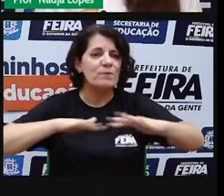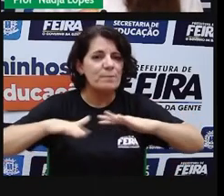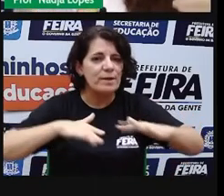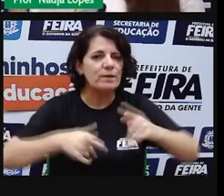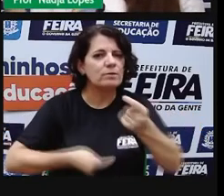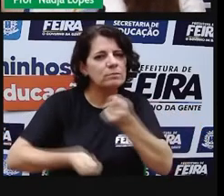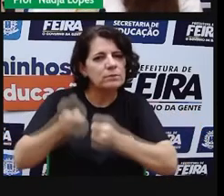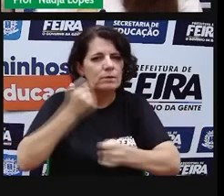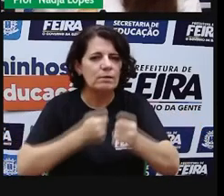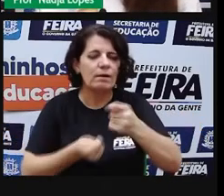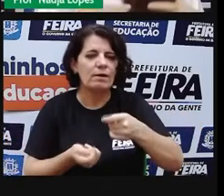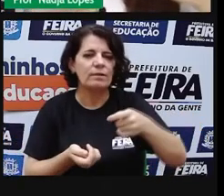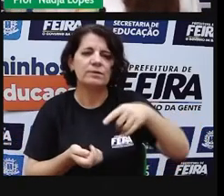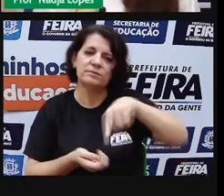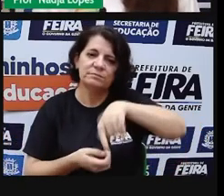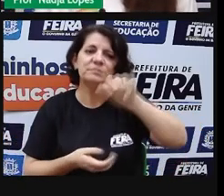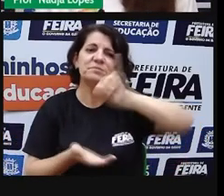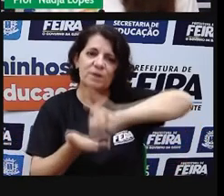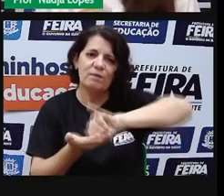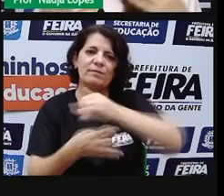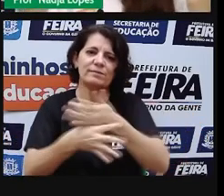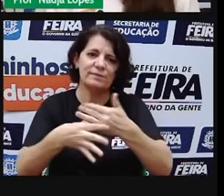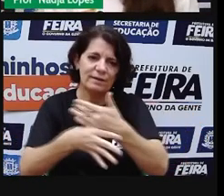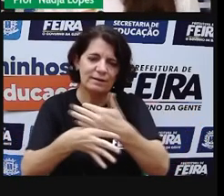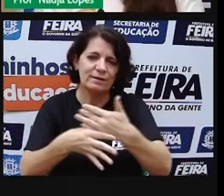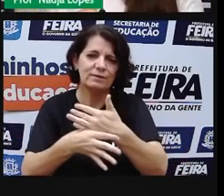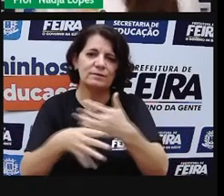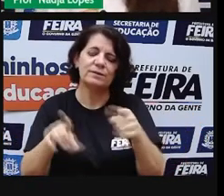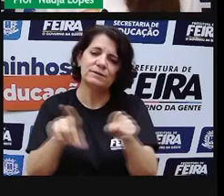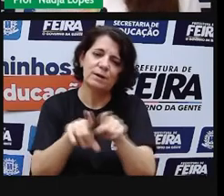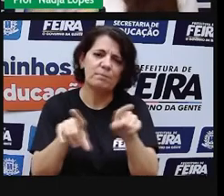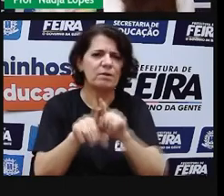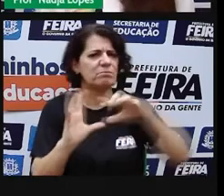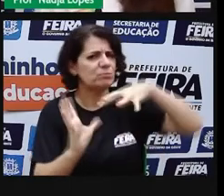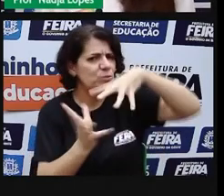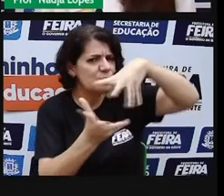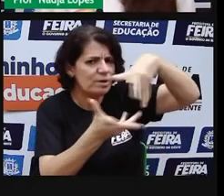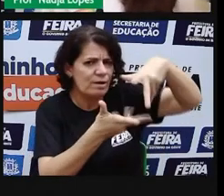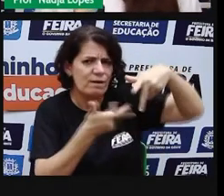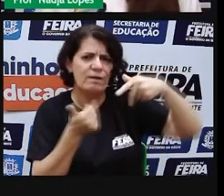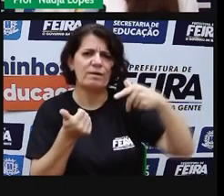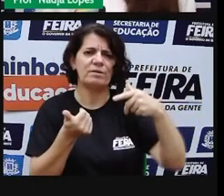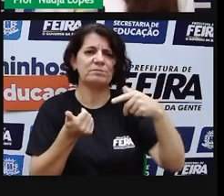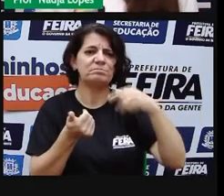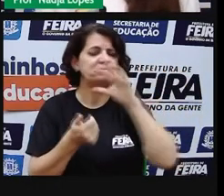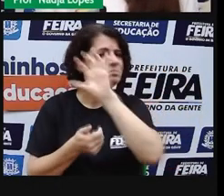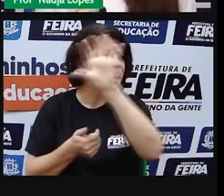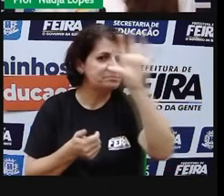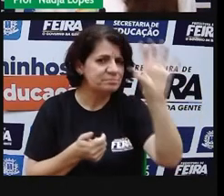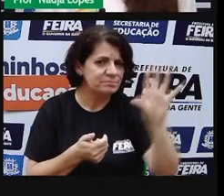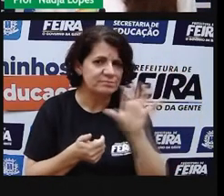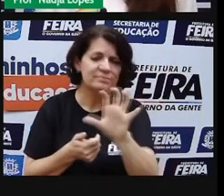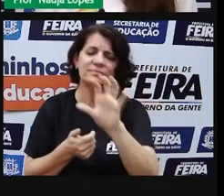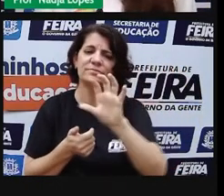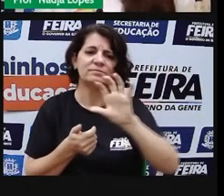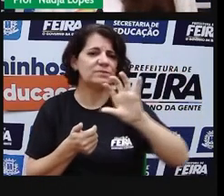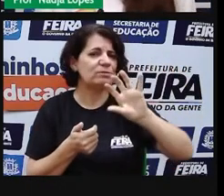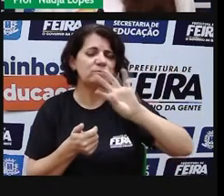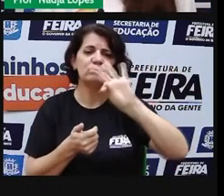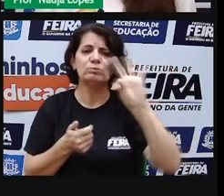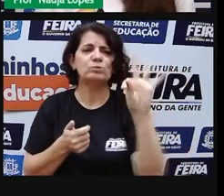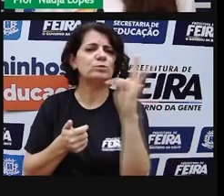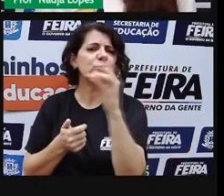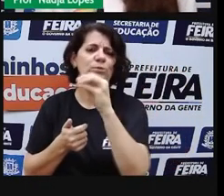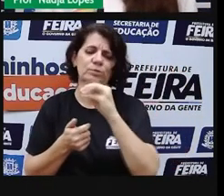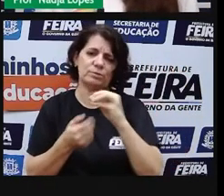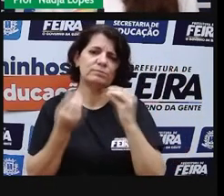local, ou também, né, ou mundial, regional. Então, atividade econômica está em torno, né, se trata